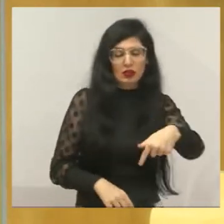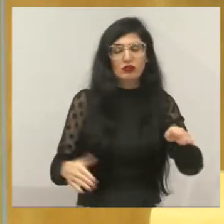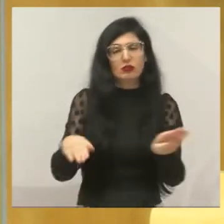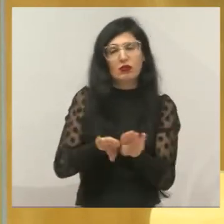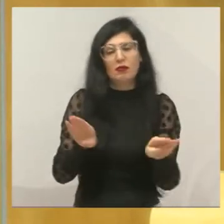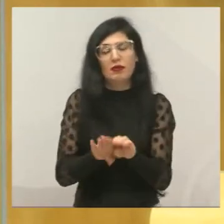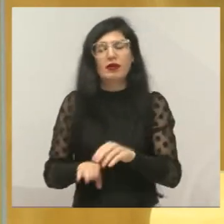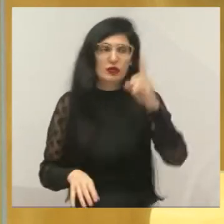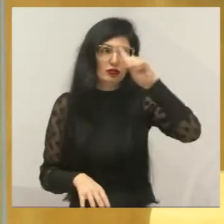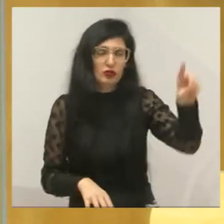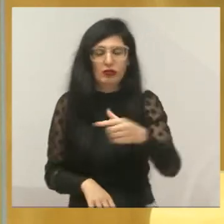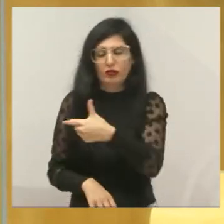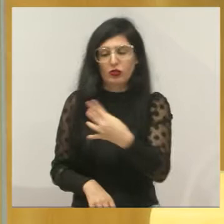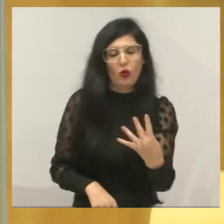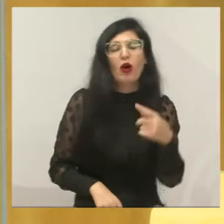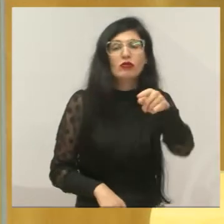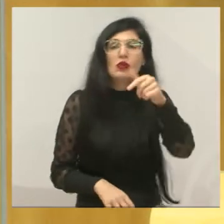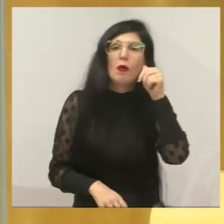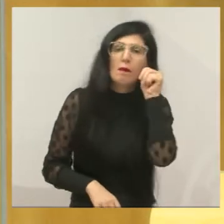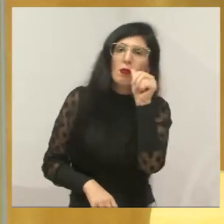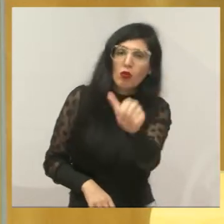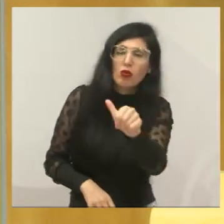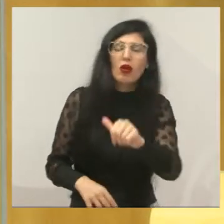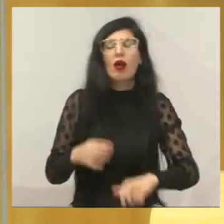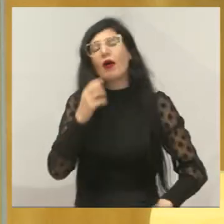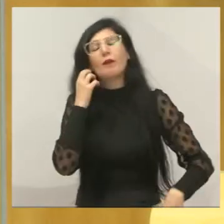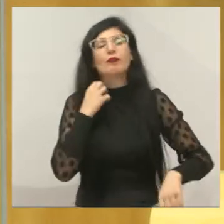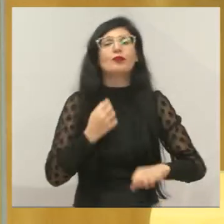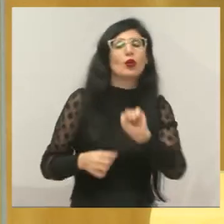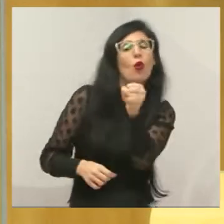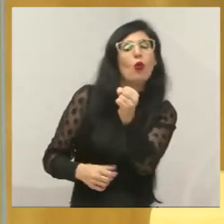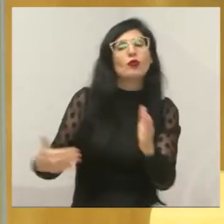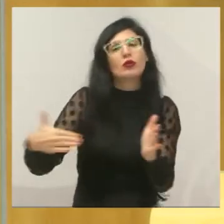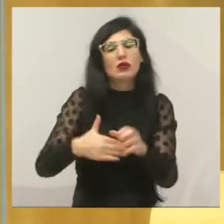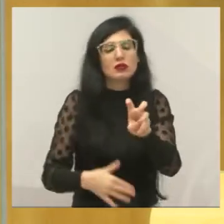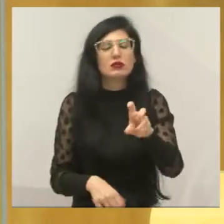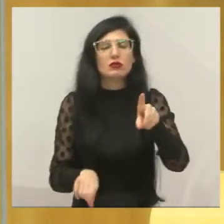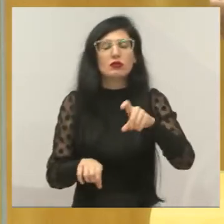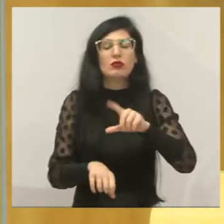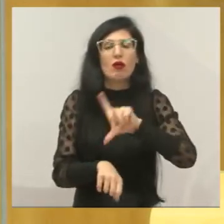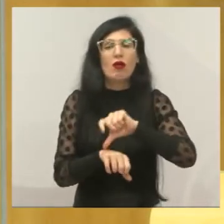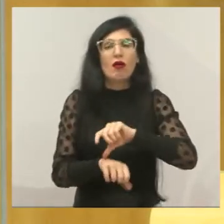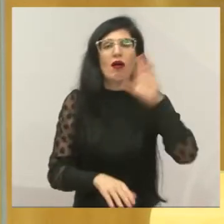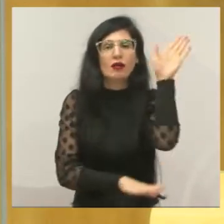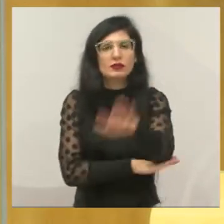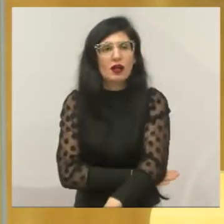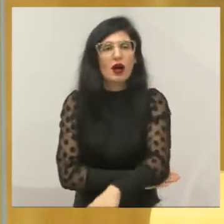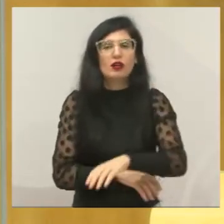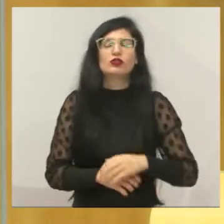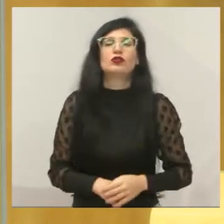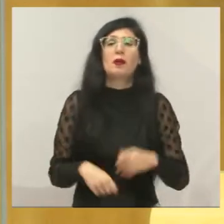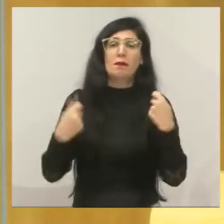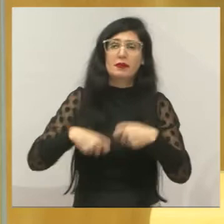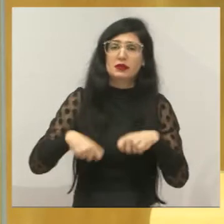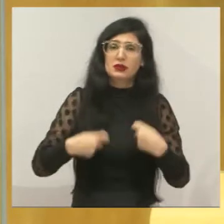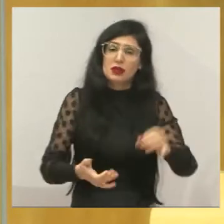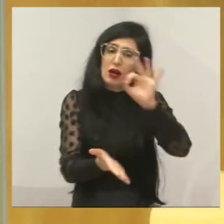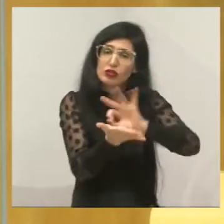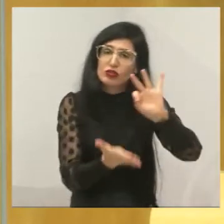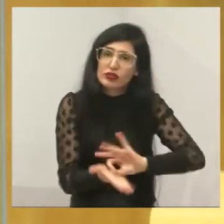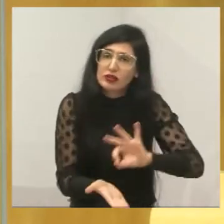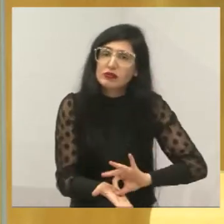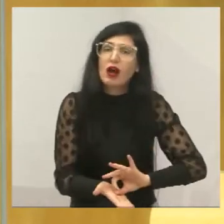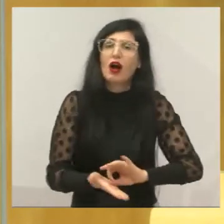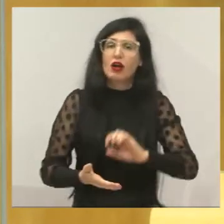mulher, poderá ir até a unidade de saúde das 8 às 17 horas para realizar a mamografia e,